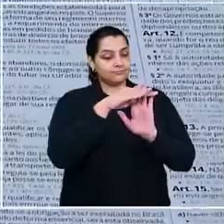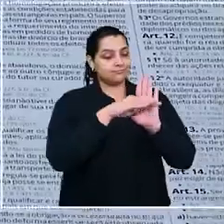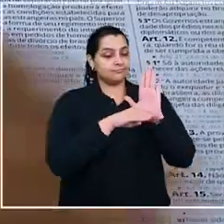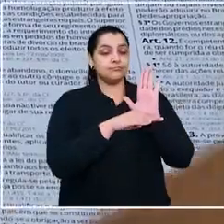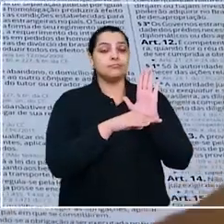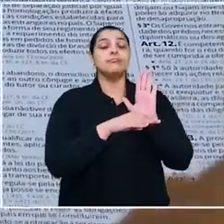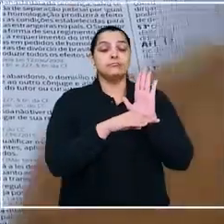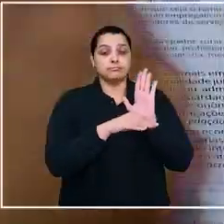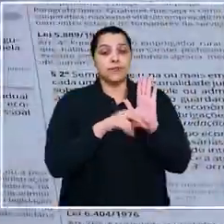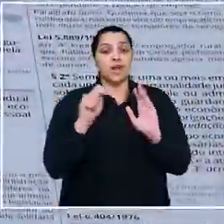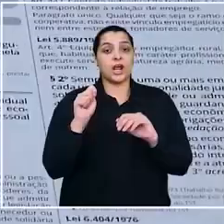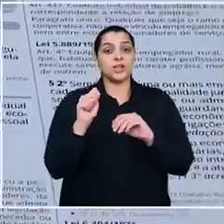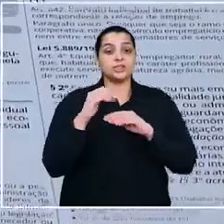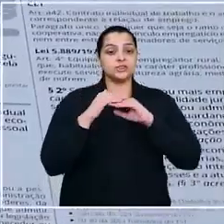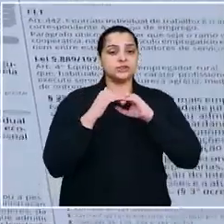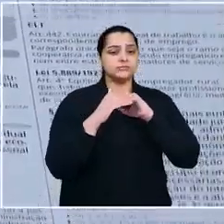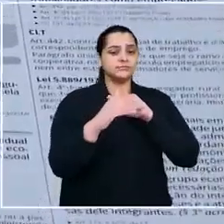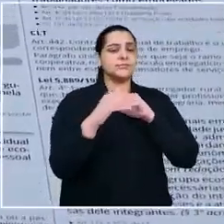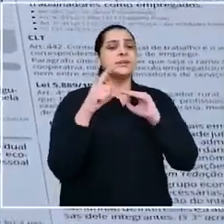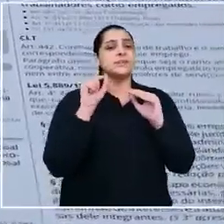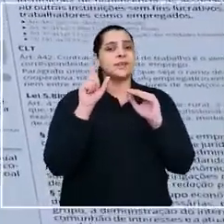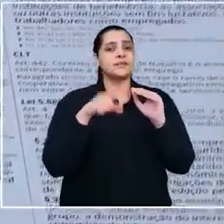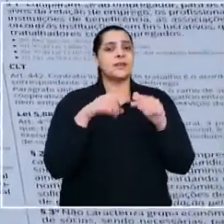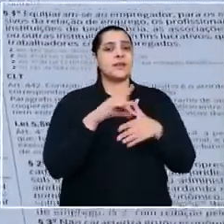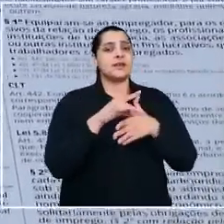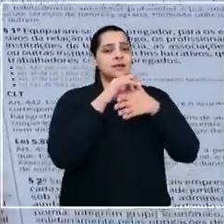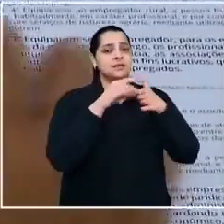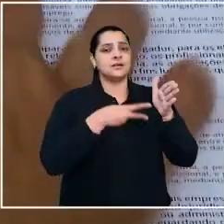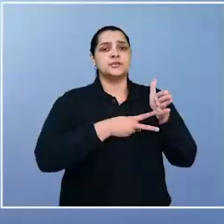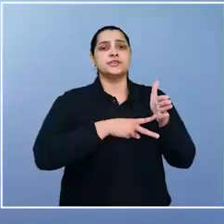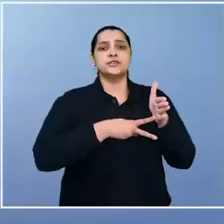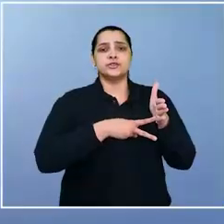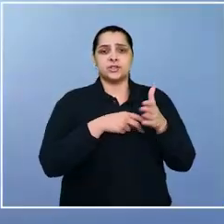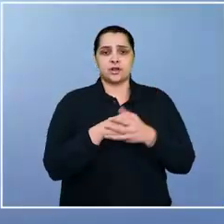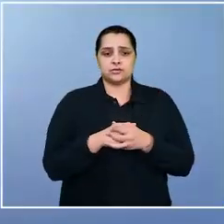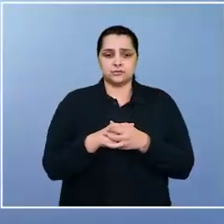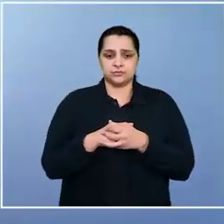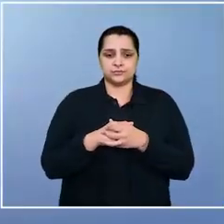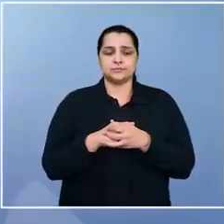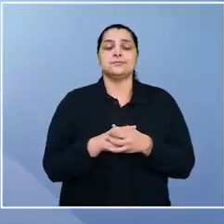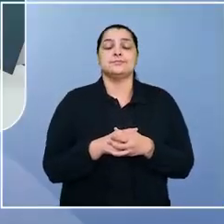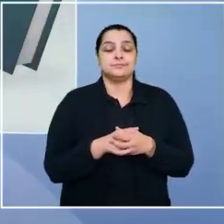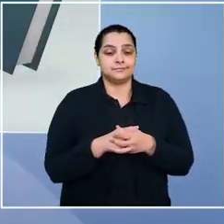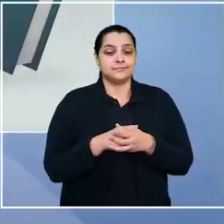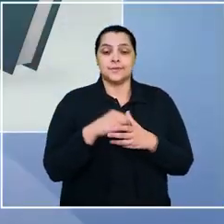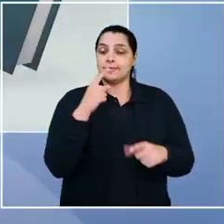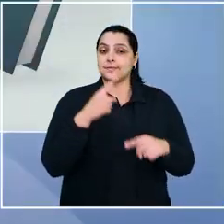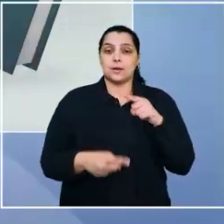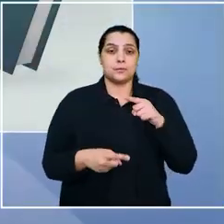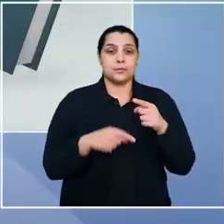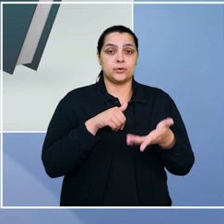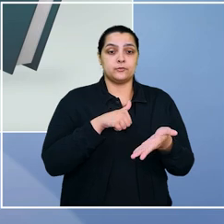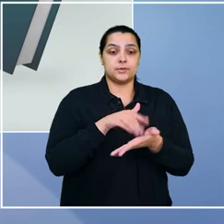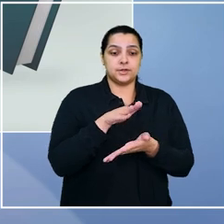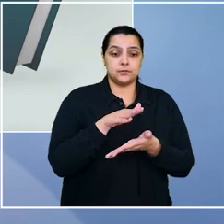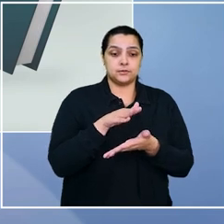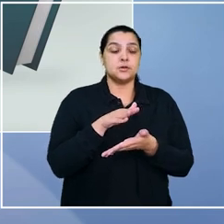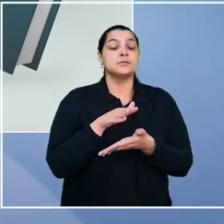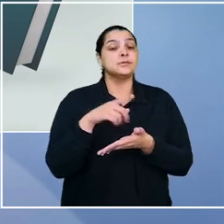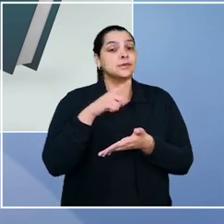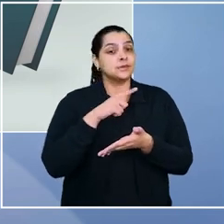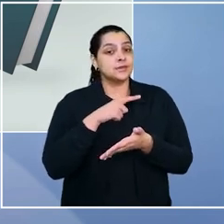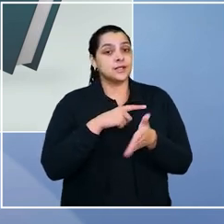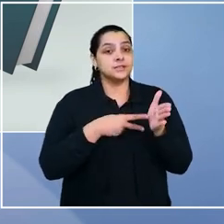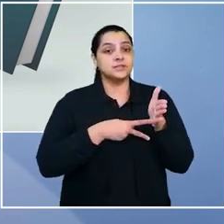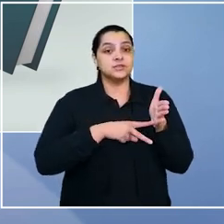trabalho prevê a garantia de emprego a dirigentes sindicais. Segundo a CLT, é vedada a dispensa de empregado